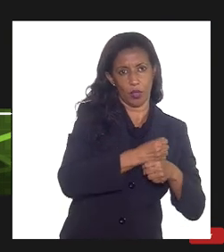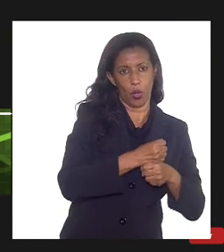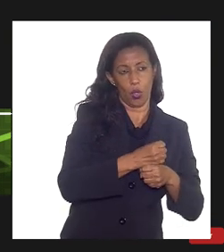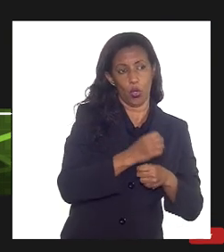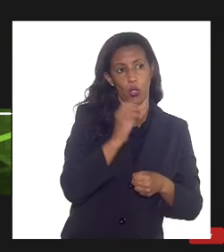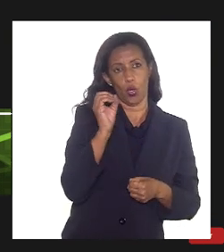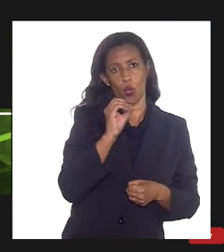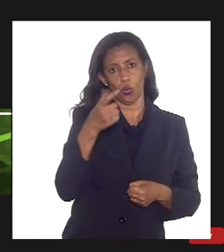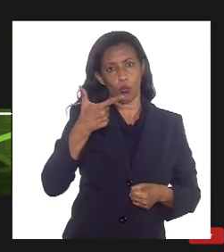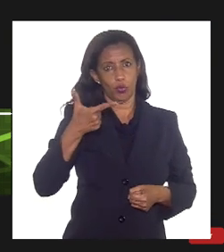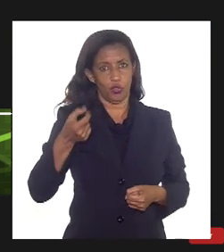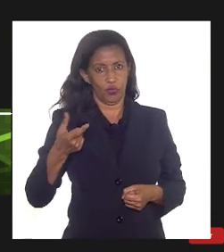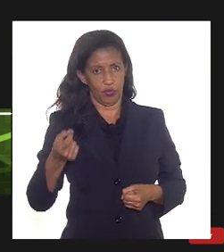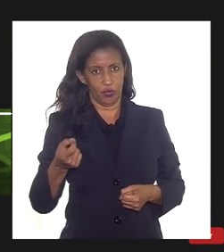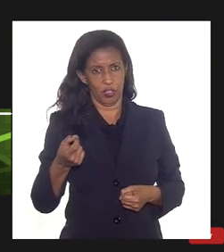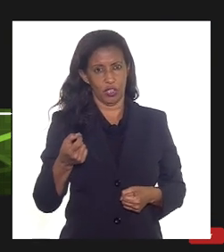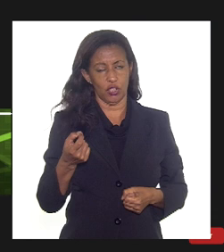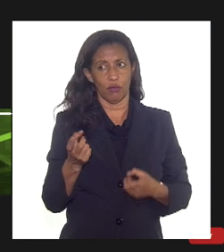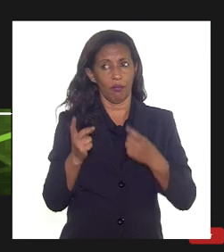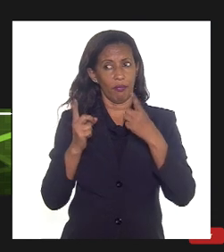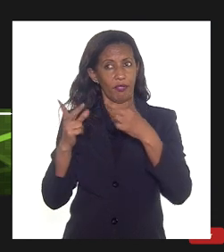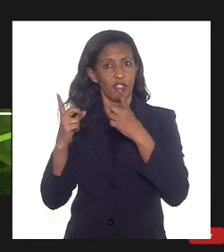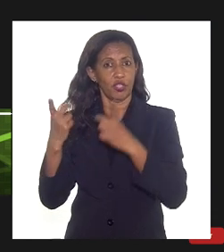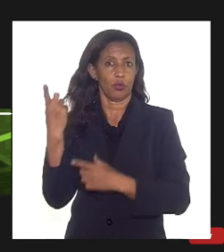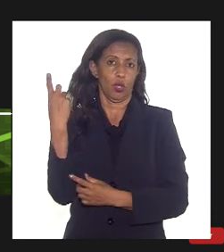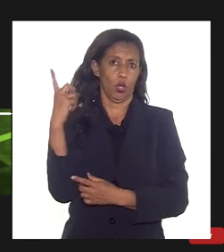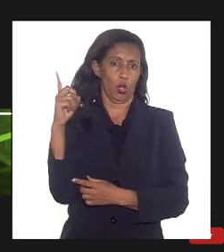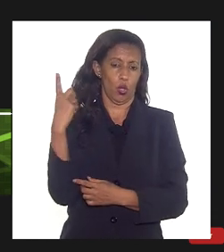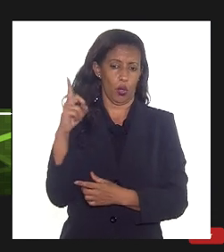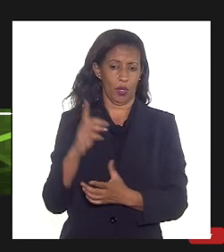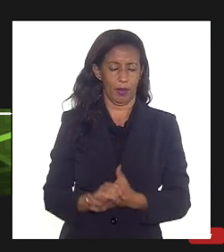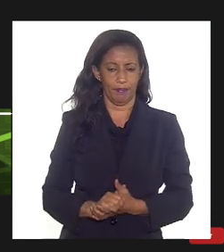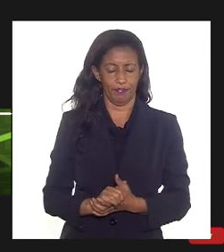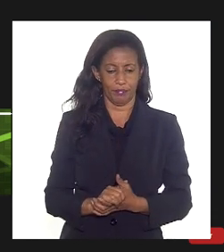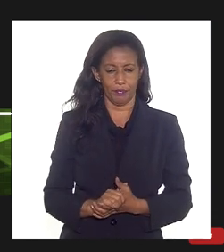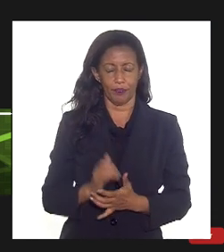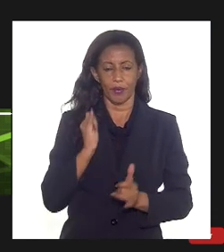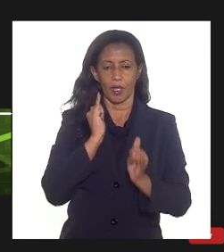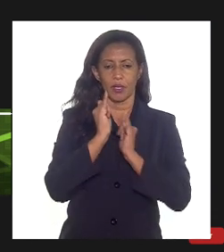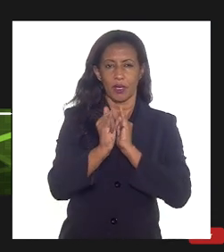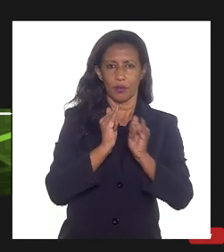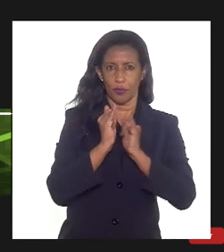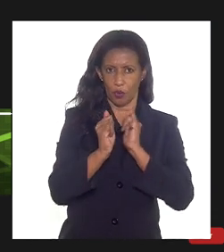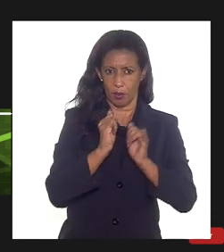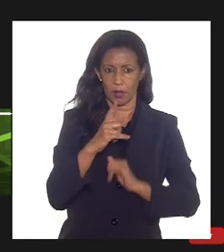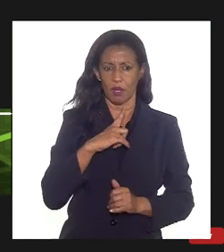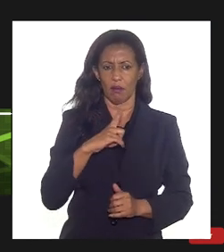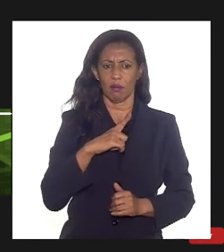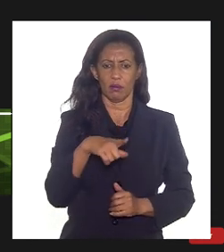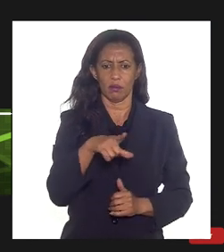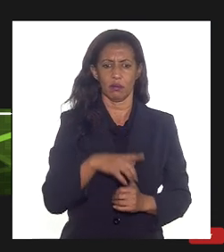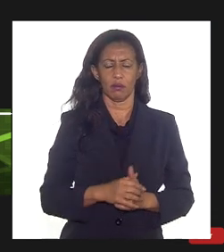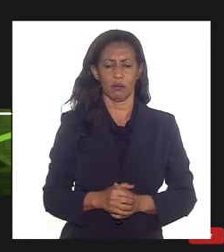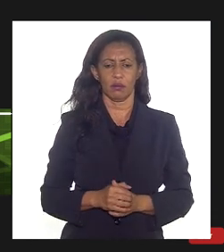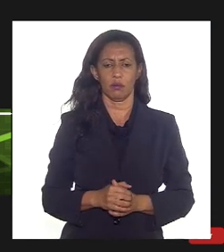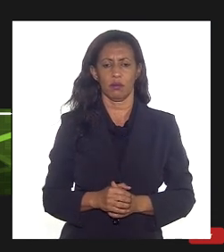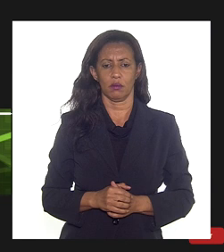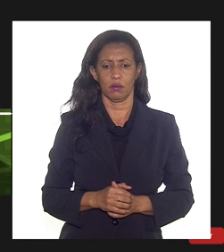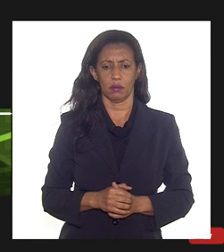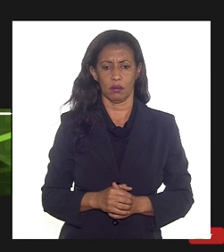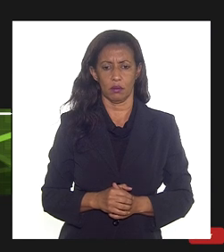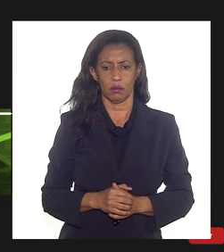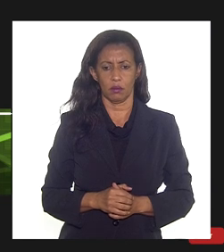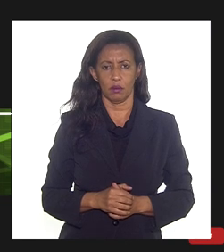50% quando medidos em dólar por milhão de BTU essa informação aqui nós chegamos inclusive a ir informando